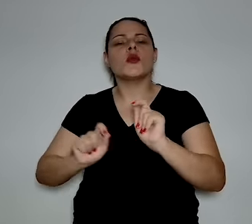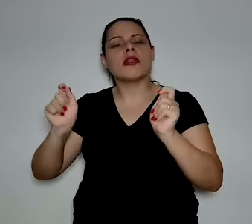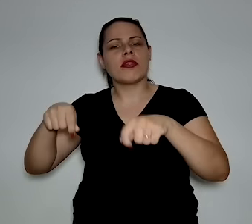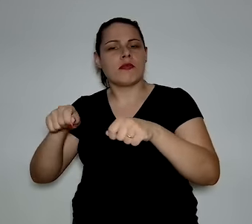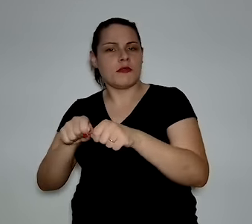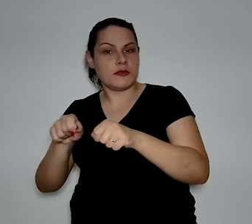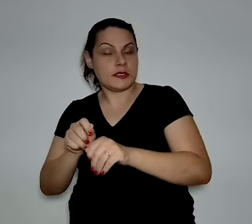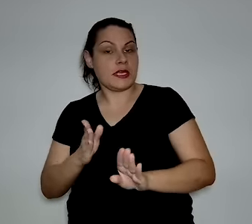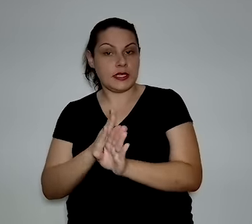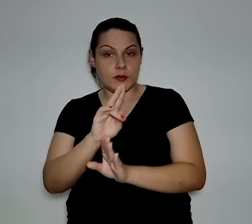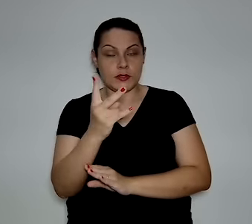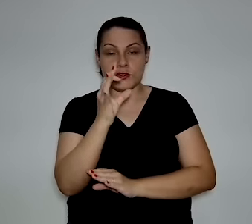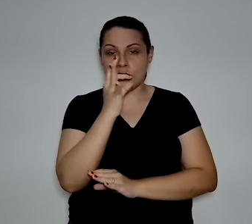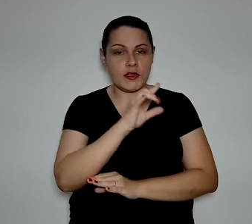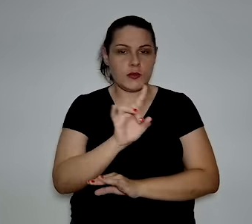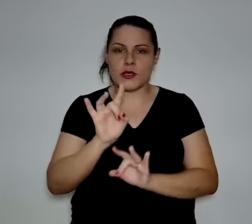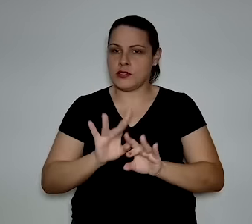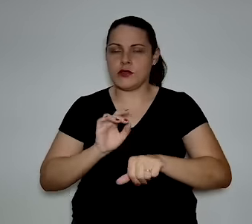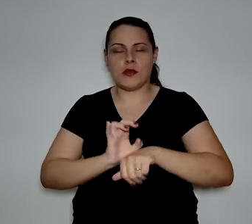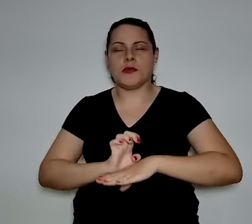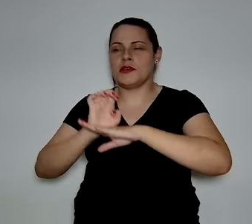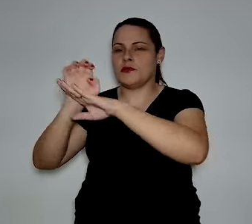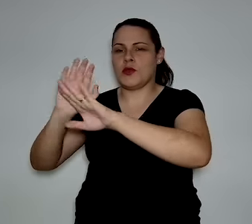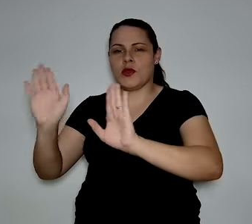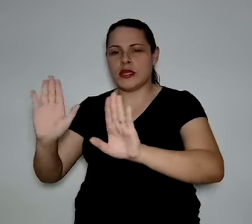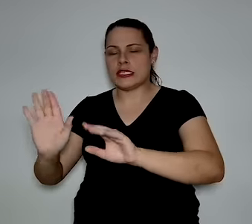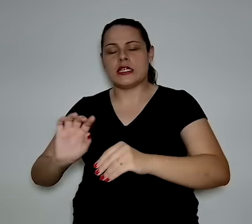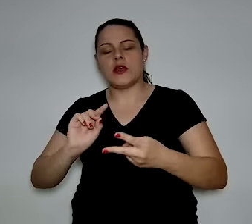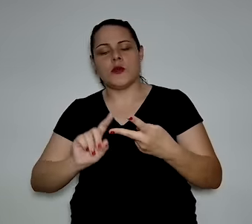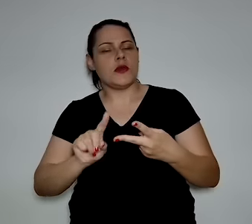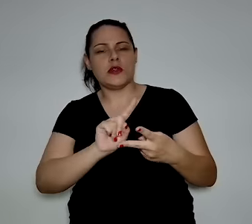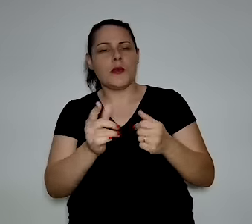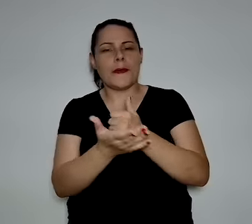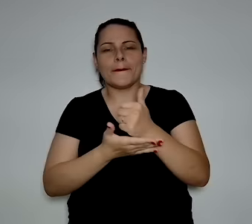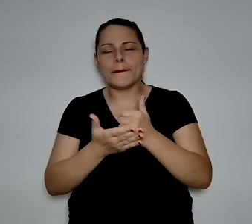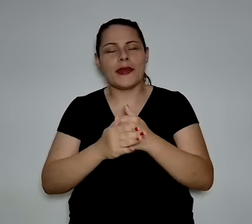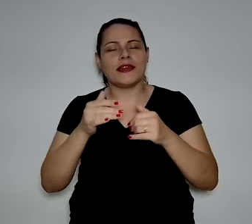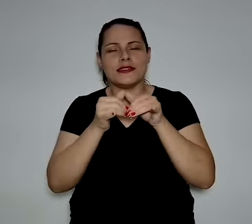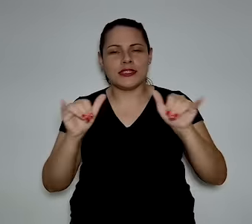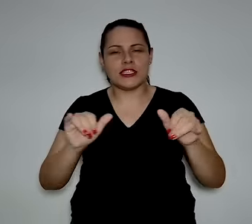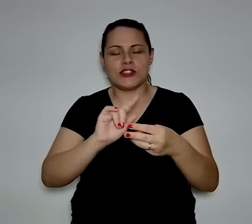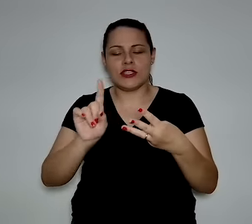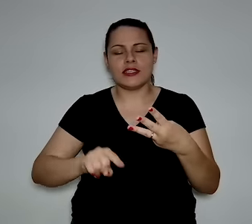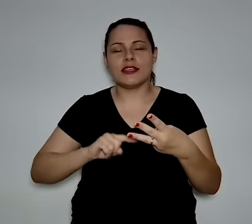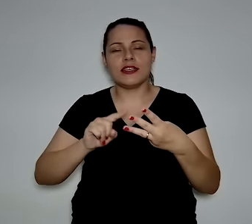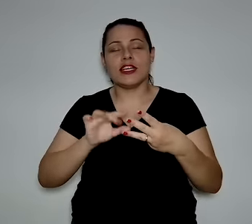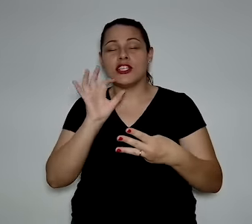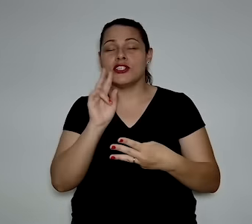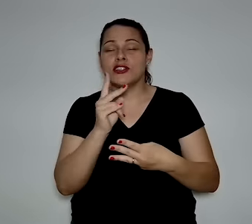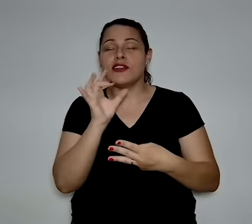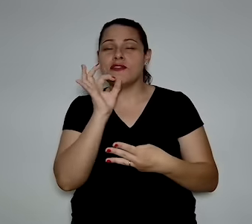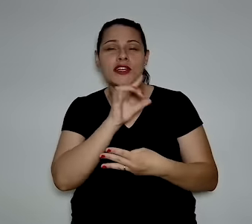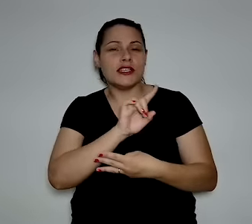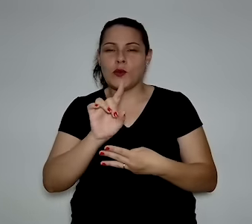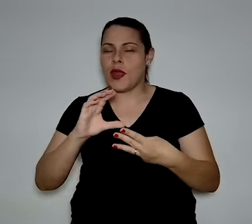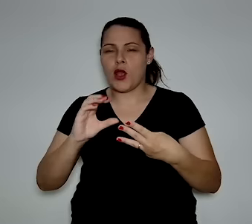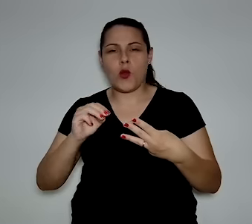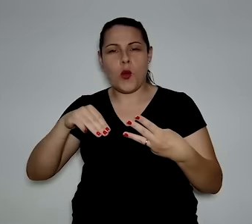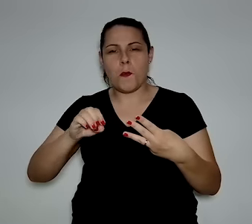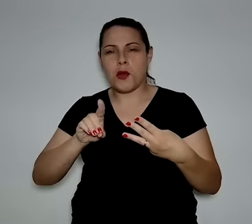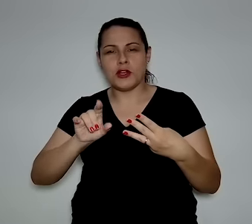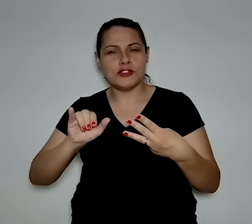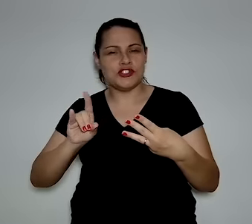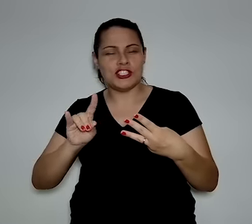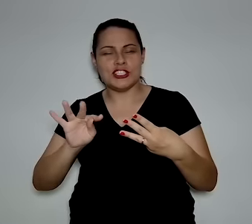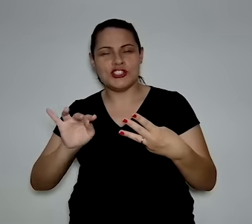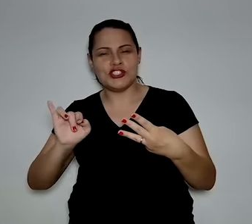né? Então, o hidrogênio verde não é só para exportação, o hidrogênio verde não é matriz energética, o hidrogênio verde não é uma commodity,